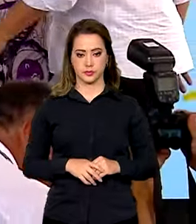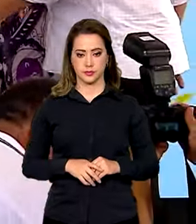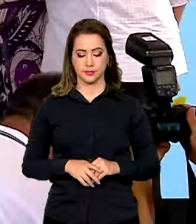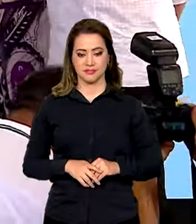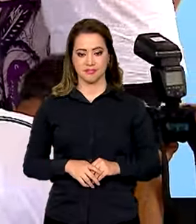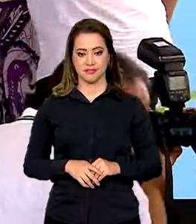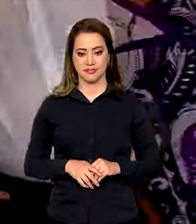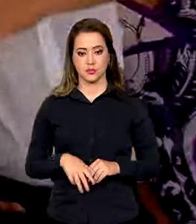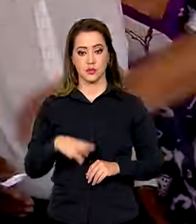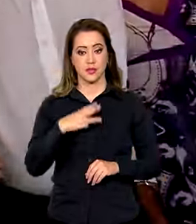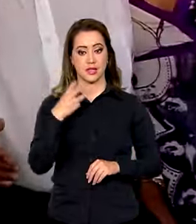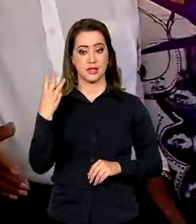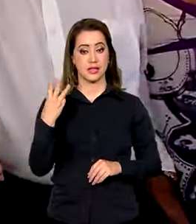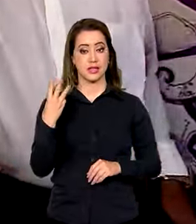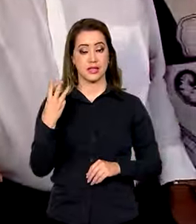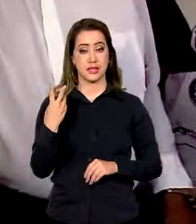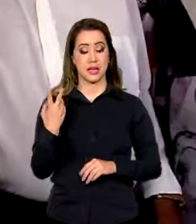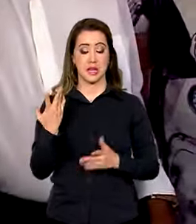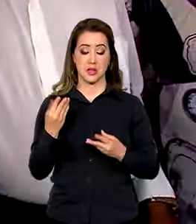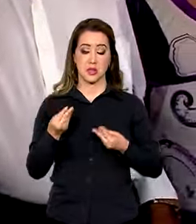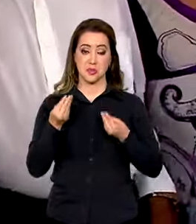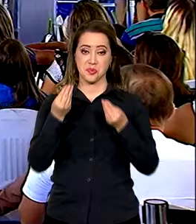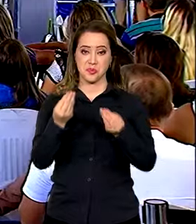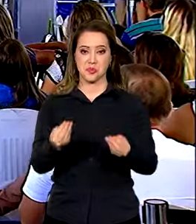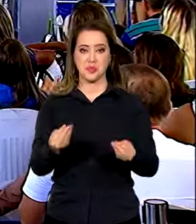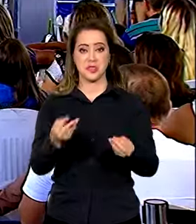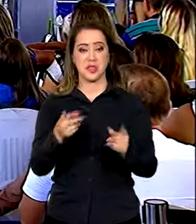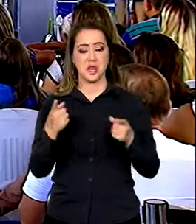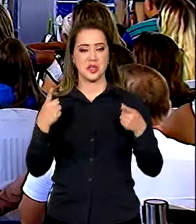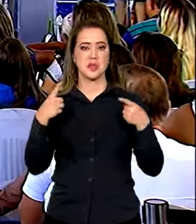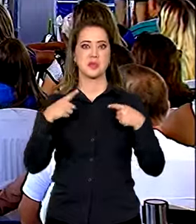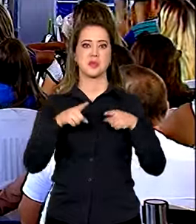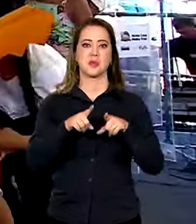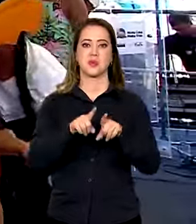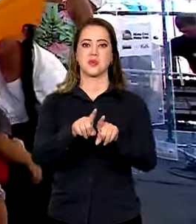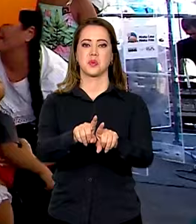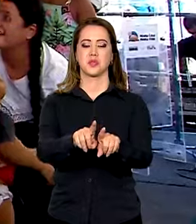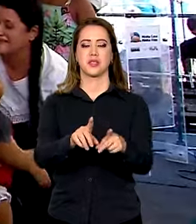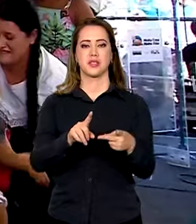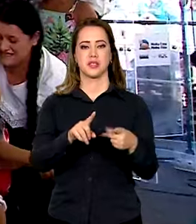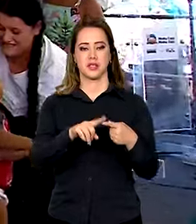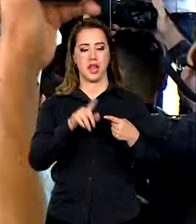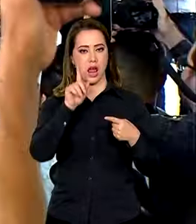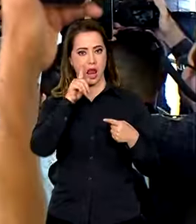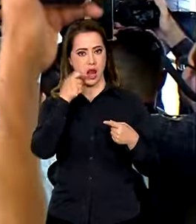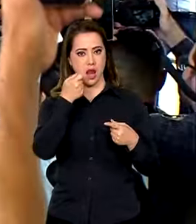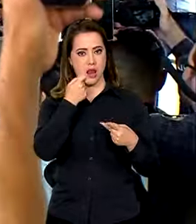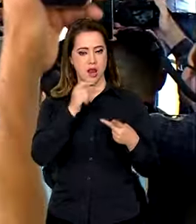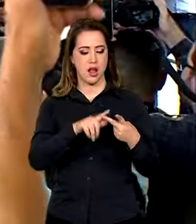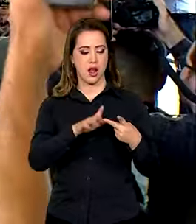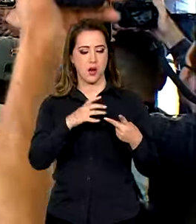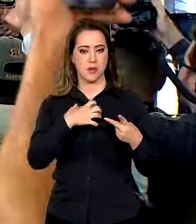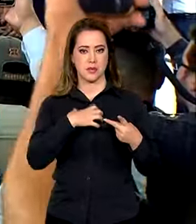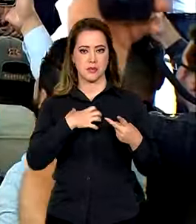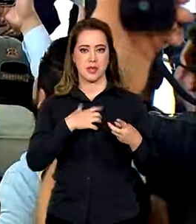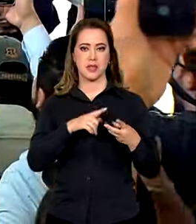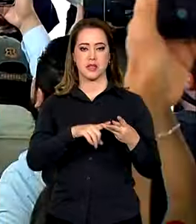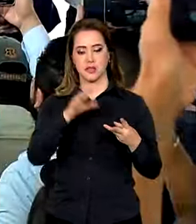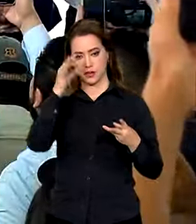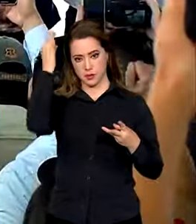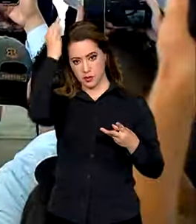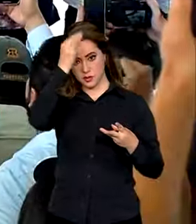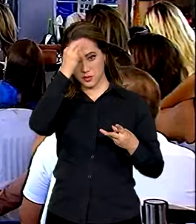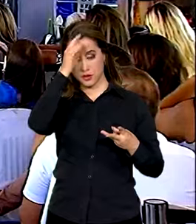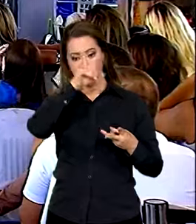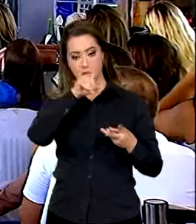Foram três entregas simultâneas nesta segunda, em Alagoas, na Bahia e no Espírito Santo. E